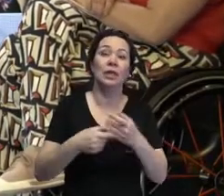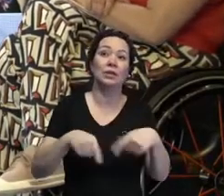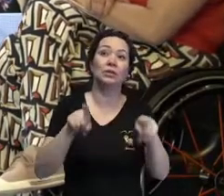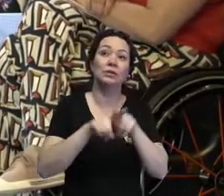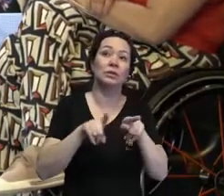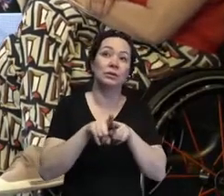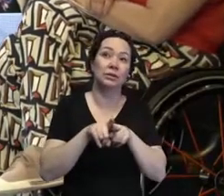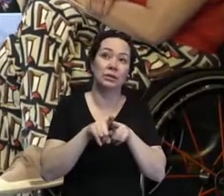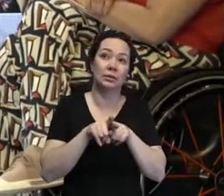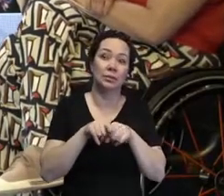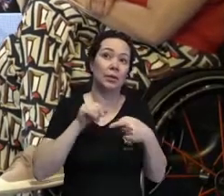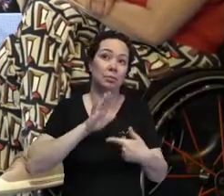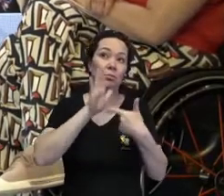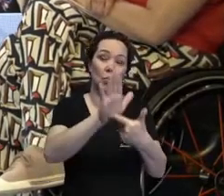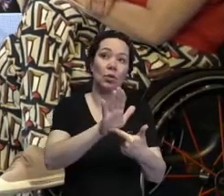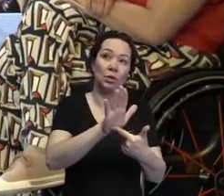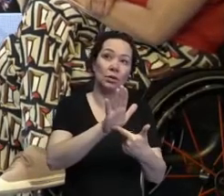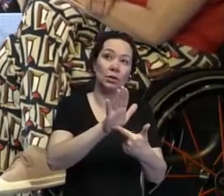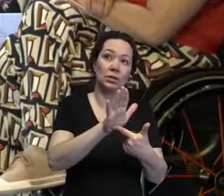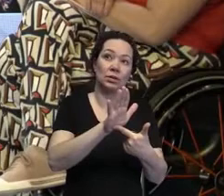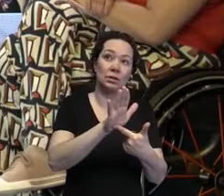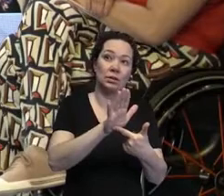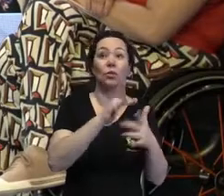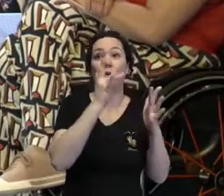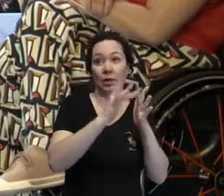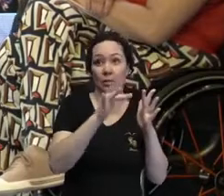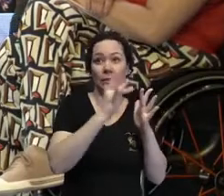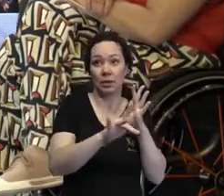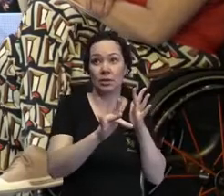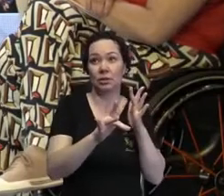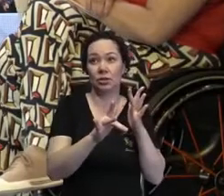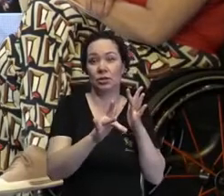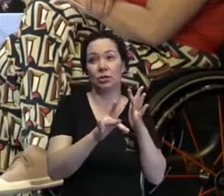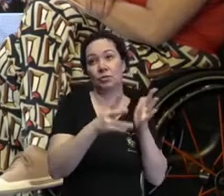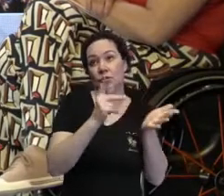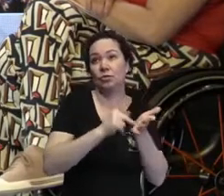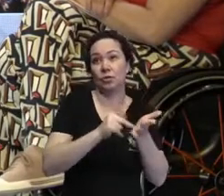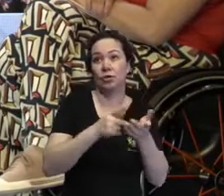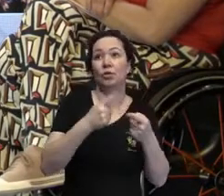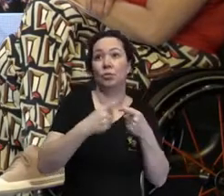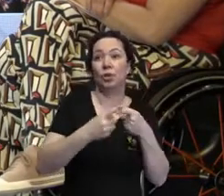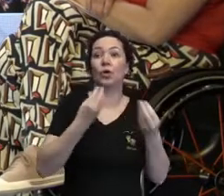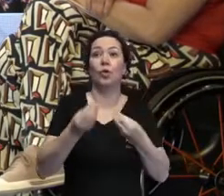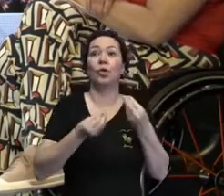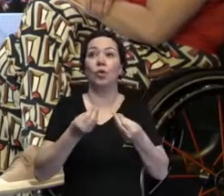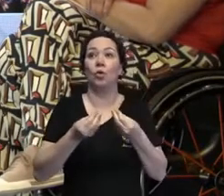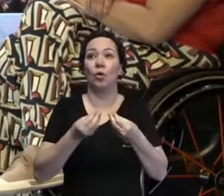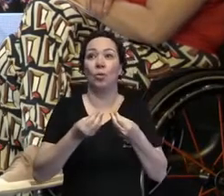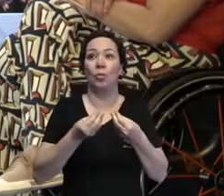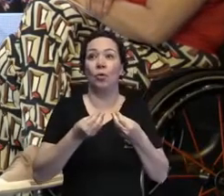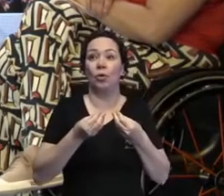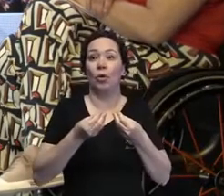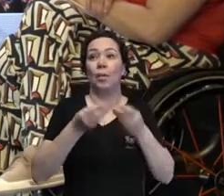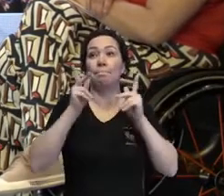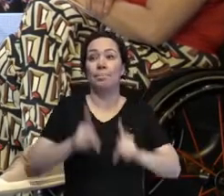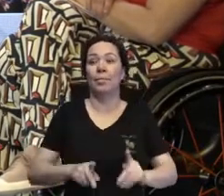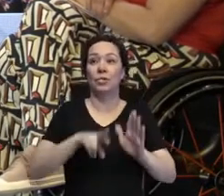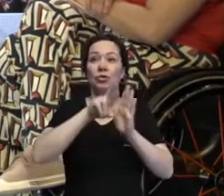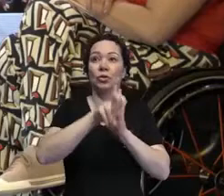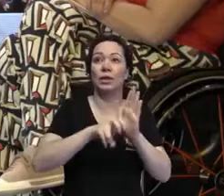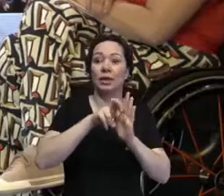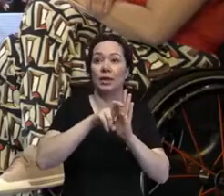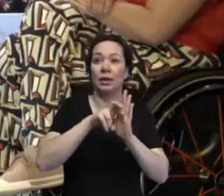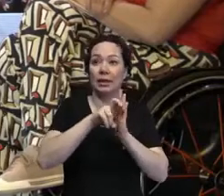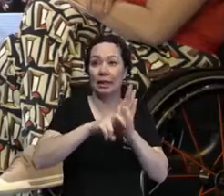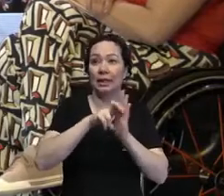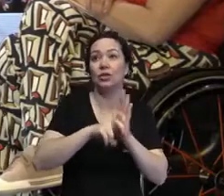demonstra muito capacitismo atrás, porque é como é que elas podem ter uma vida plena se não andam? De certeza que o maior